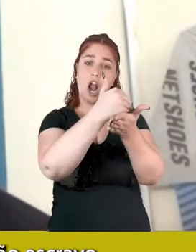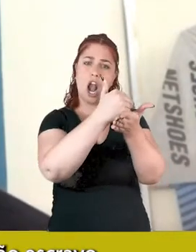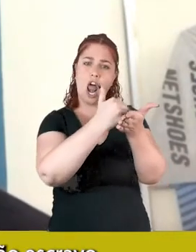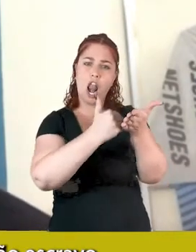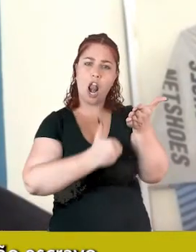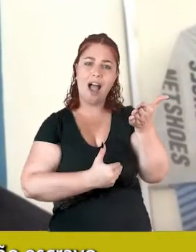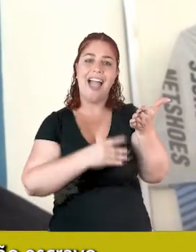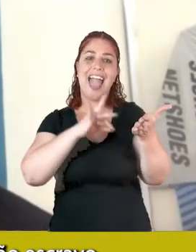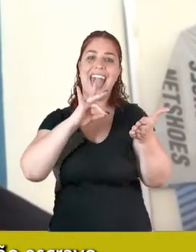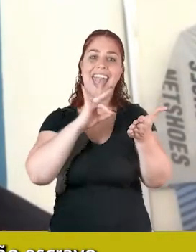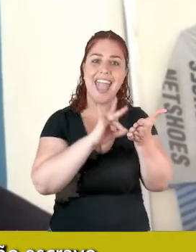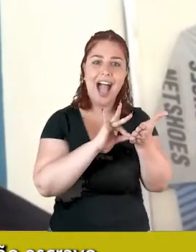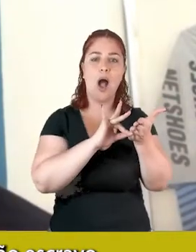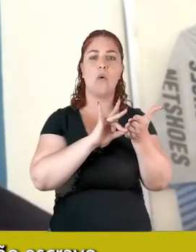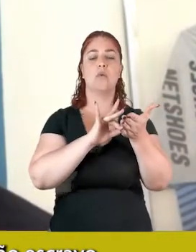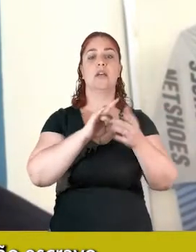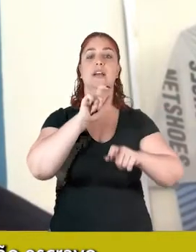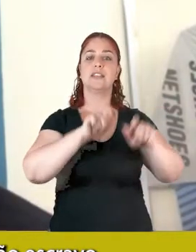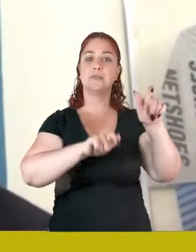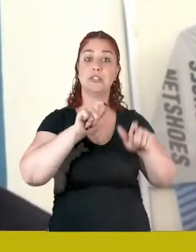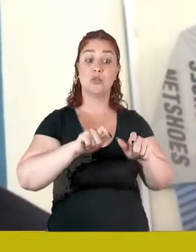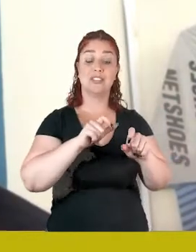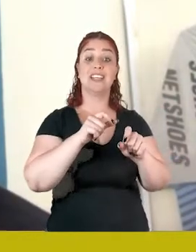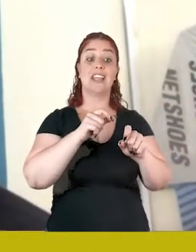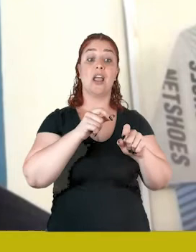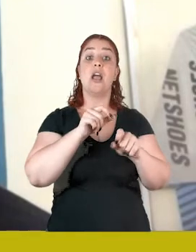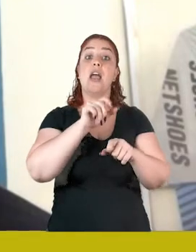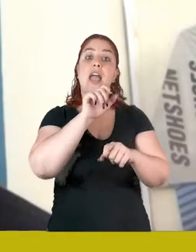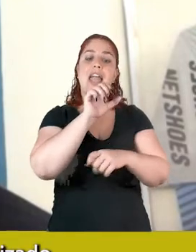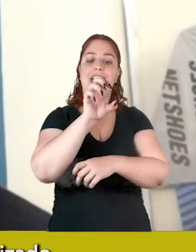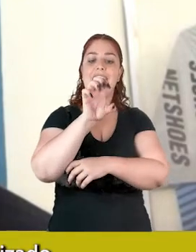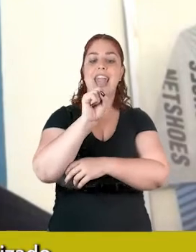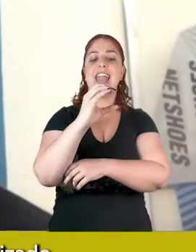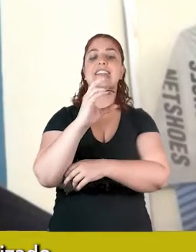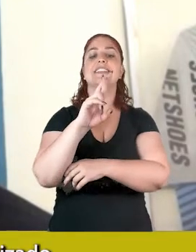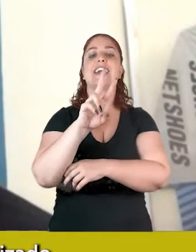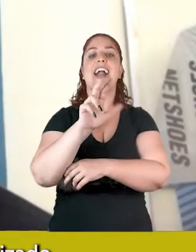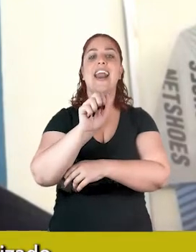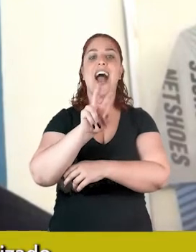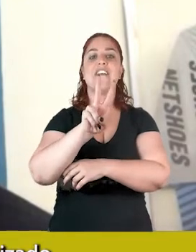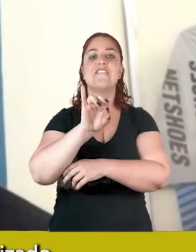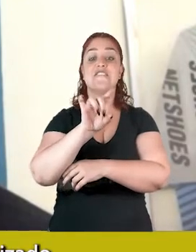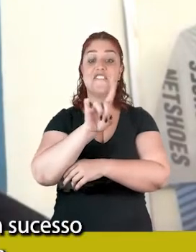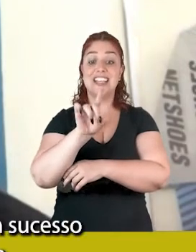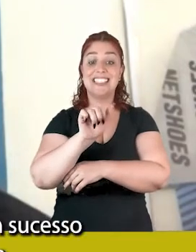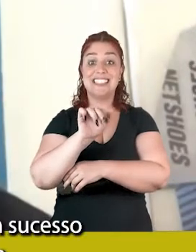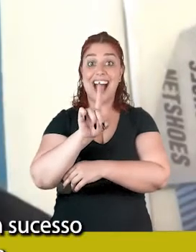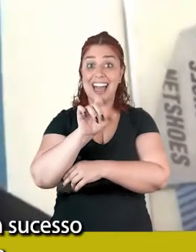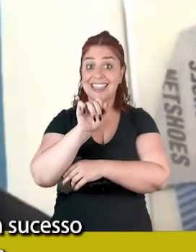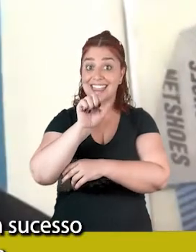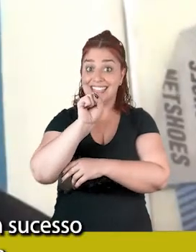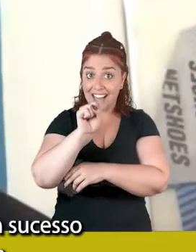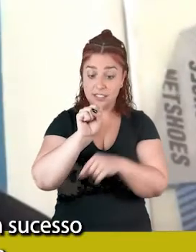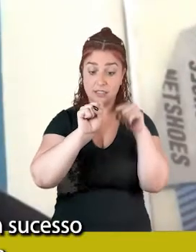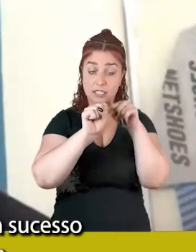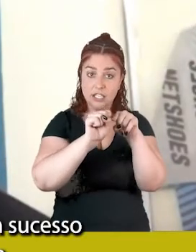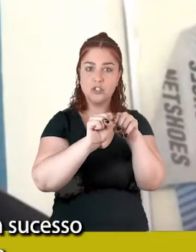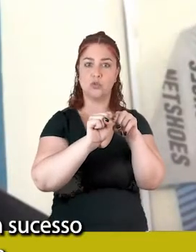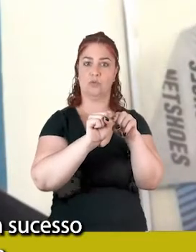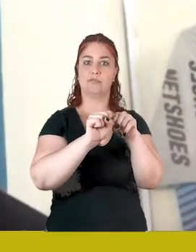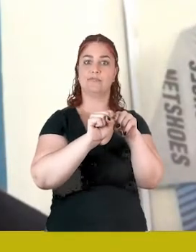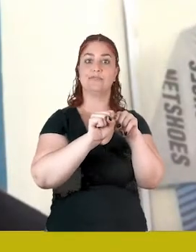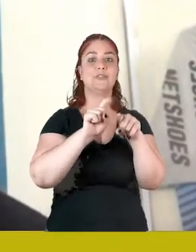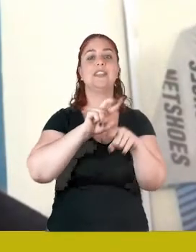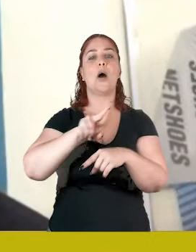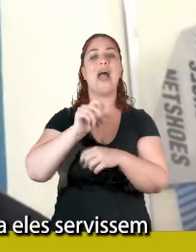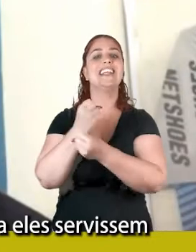foi escravizado e não escravo, né, no lugar de escravizado, e aqueles que tiveram sucesso naquela